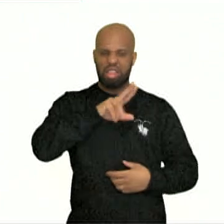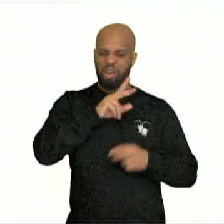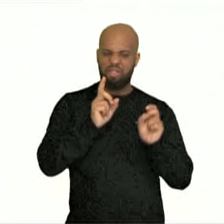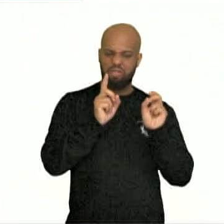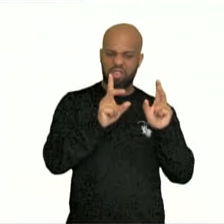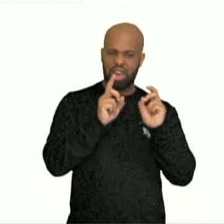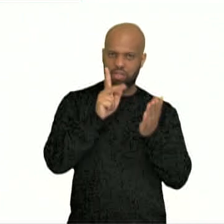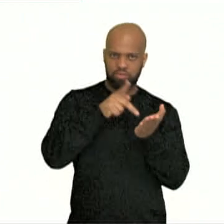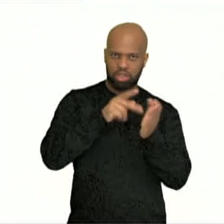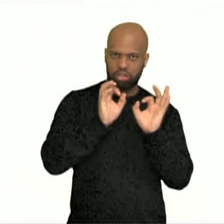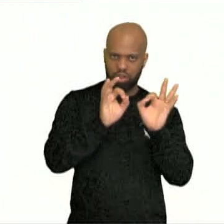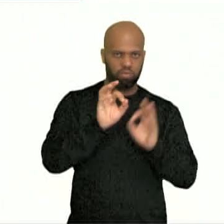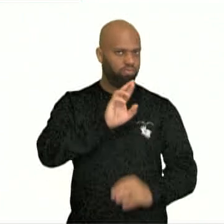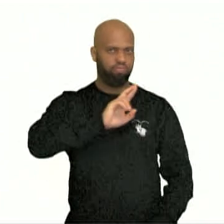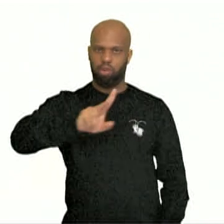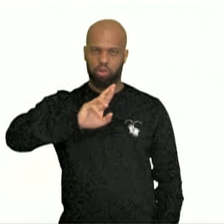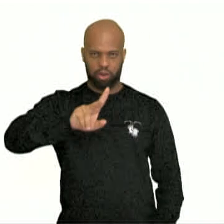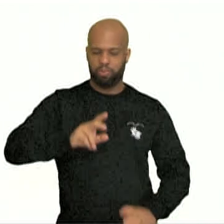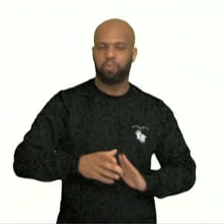verdade, certo pessoal?